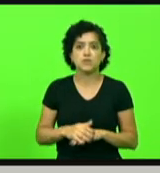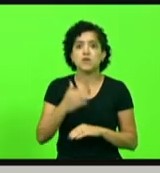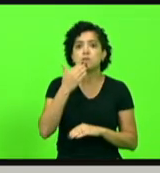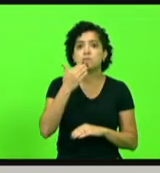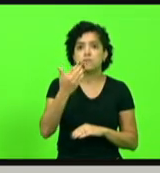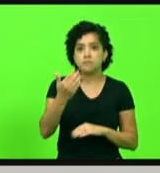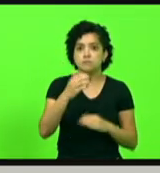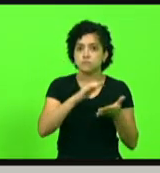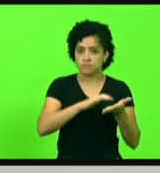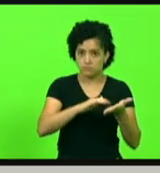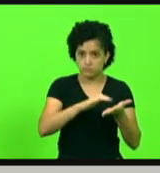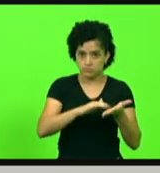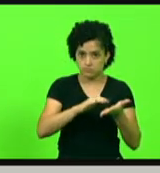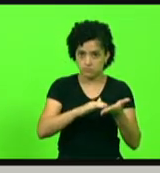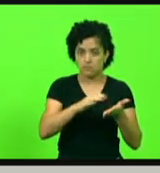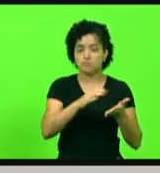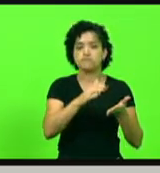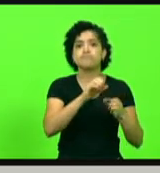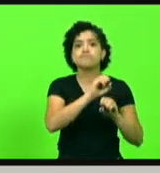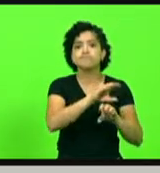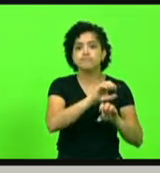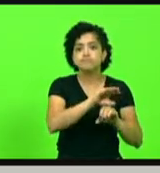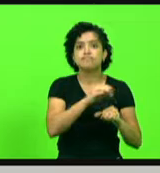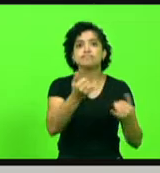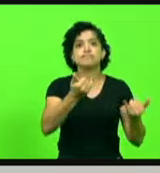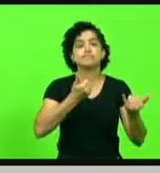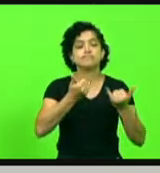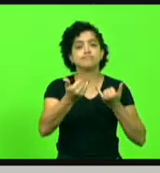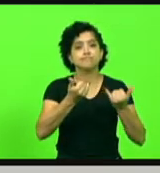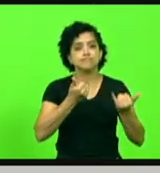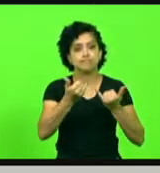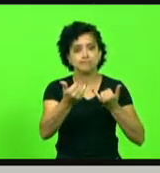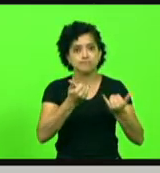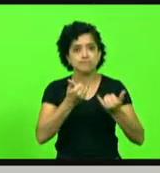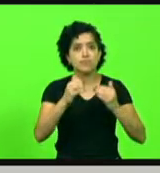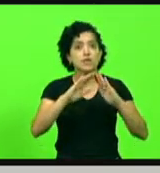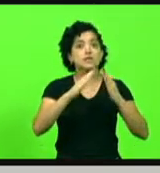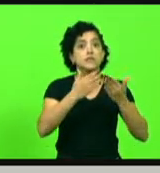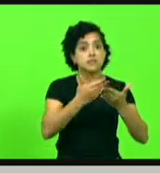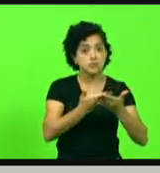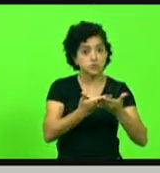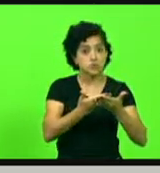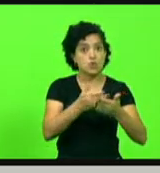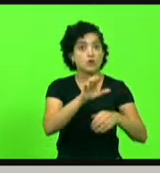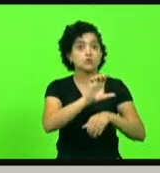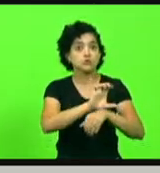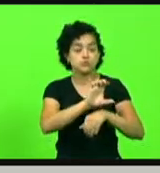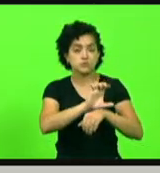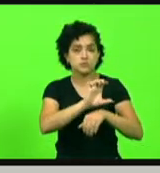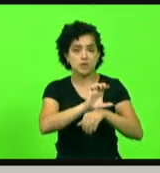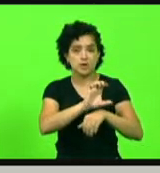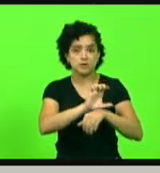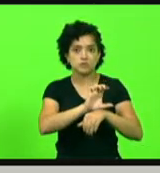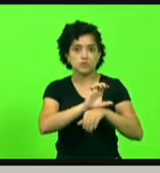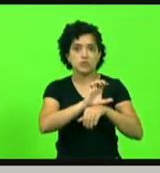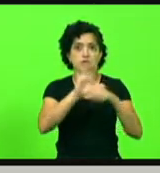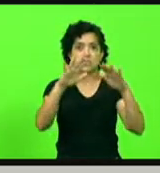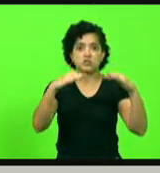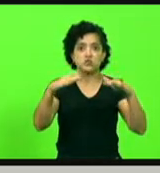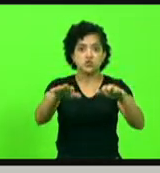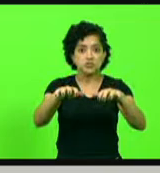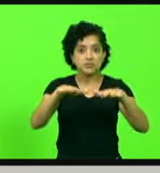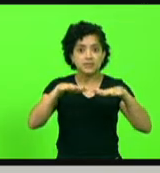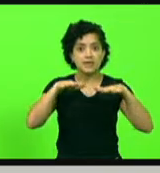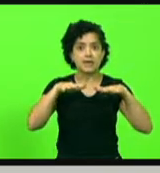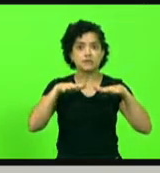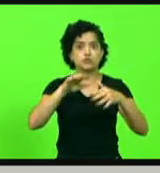o secretário de Estado da Educação e informações acerca das escolas do Estado que possuem ginásio de esporte e